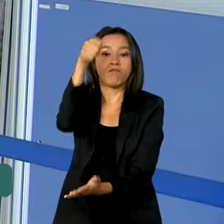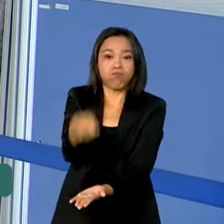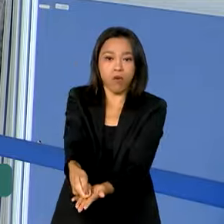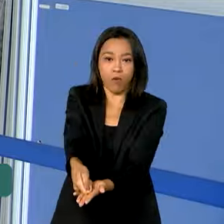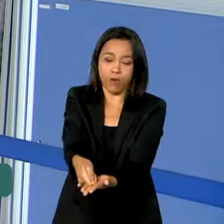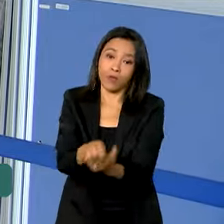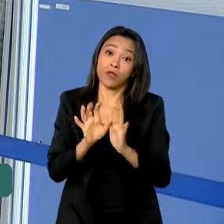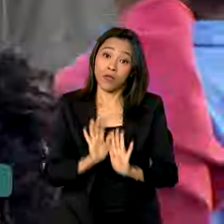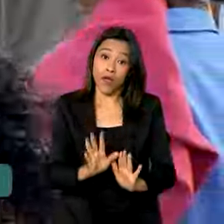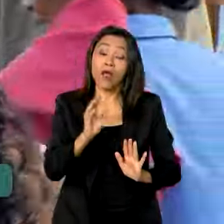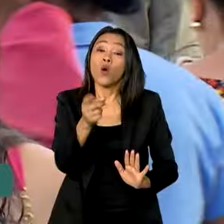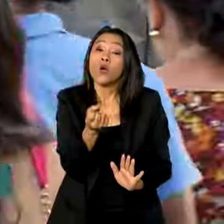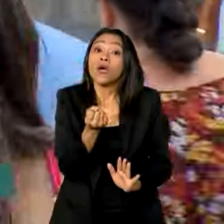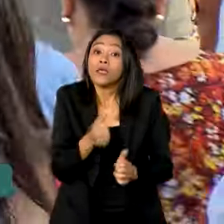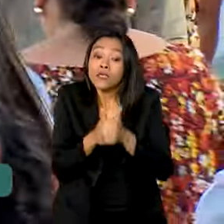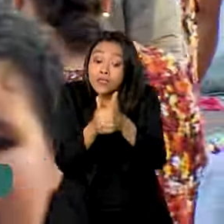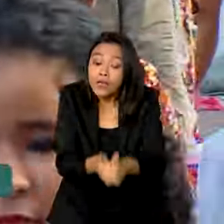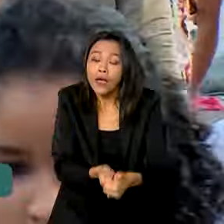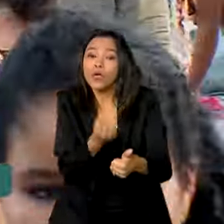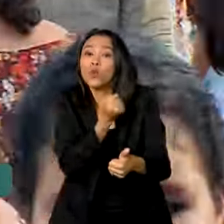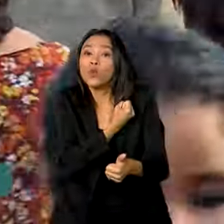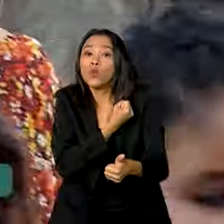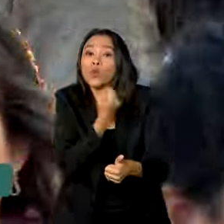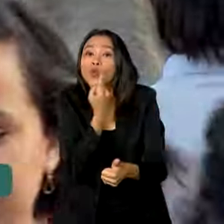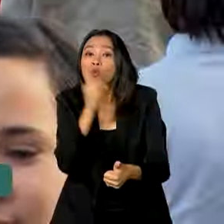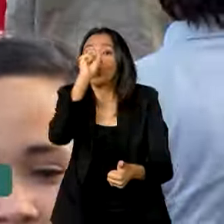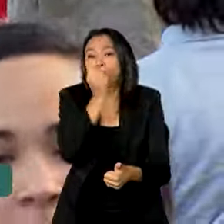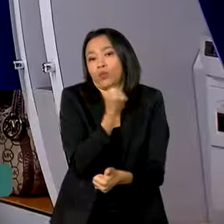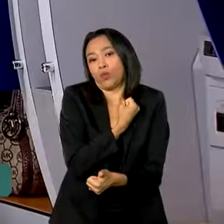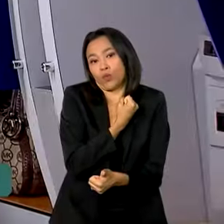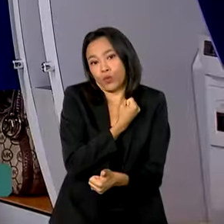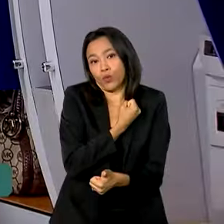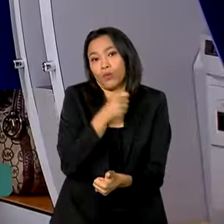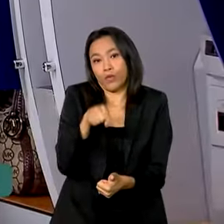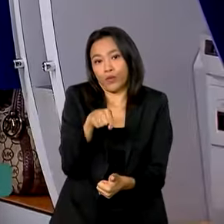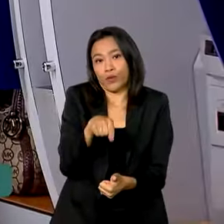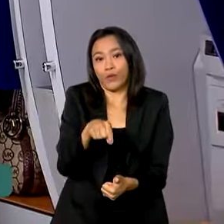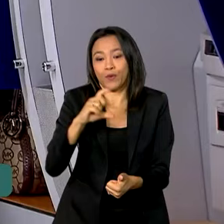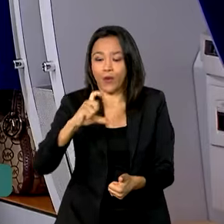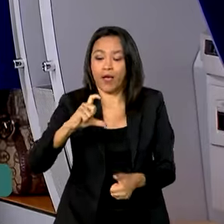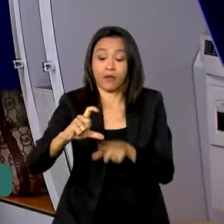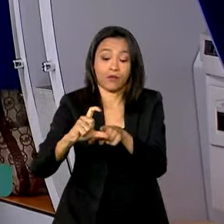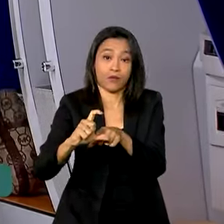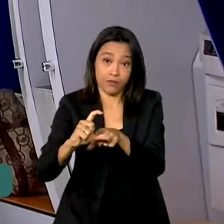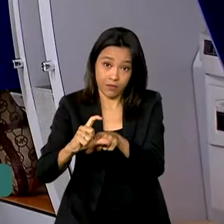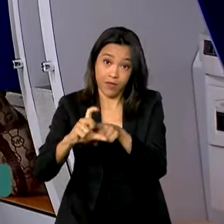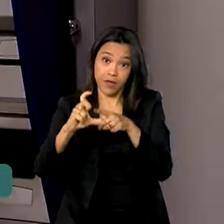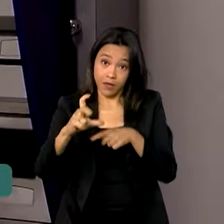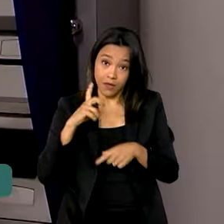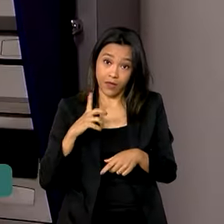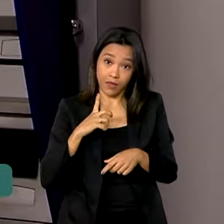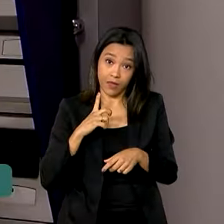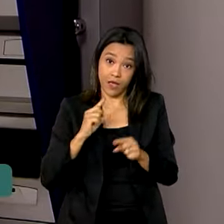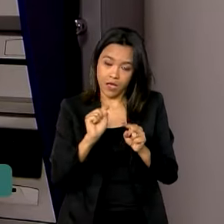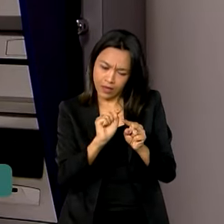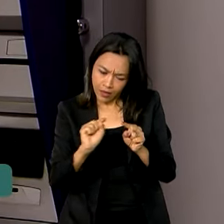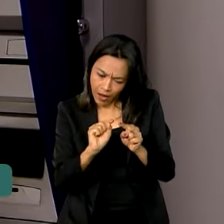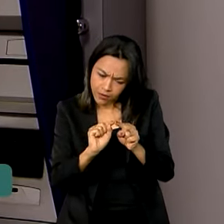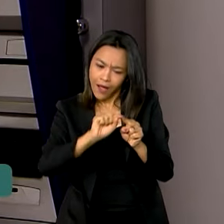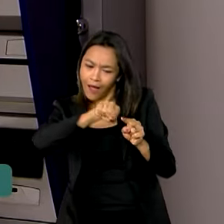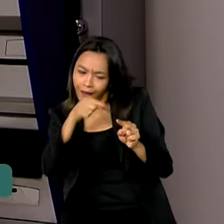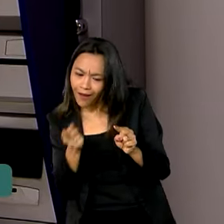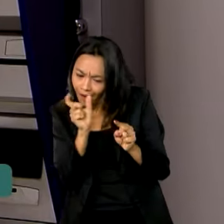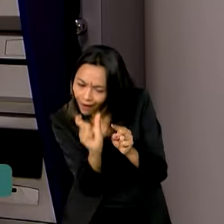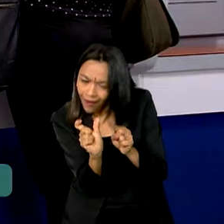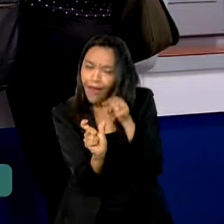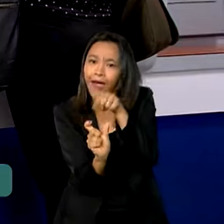leva em conta o número final do cartão de benefício, sem considerar o último dígito verificador, que aparece depois do traço. Os